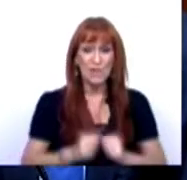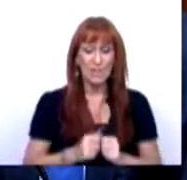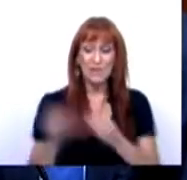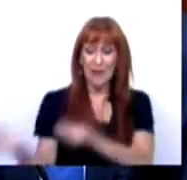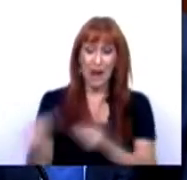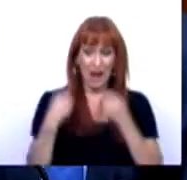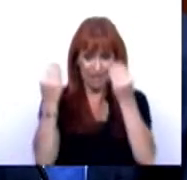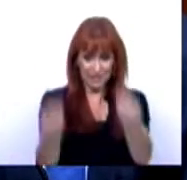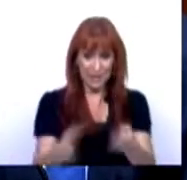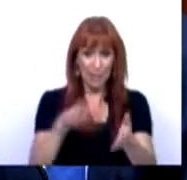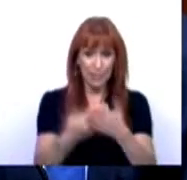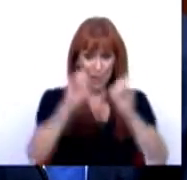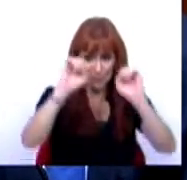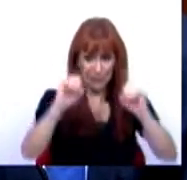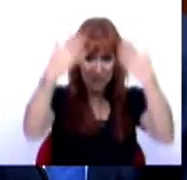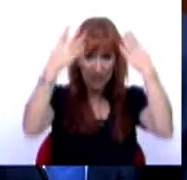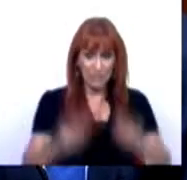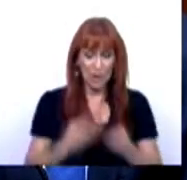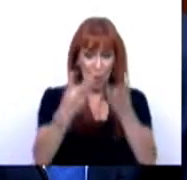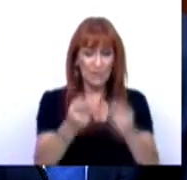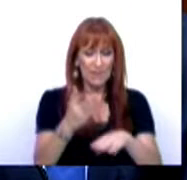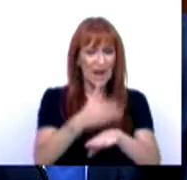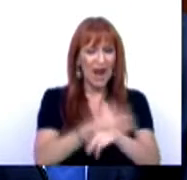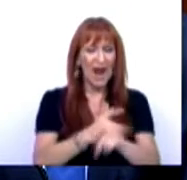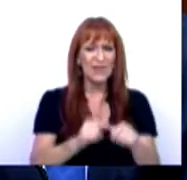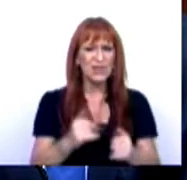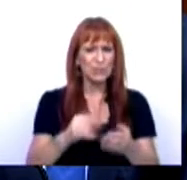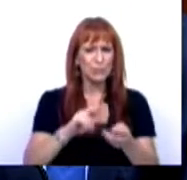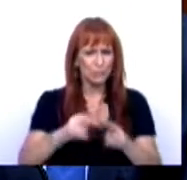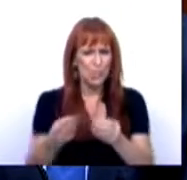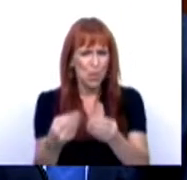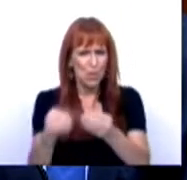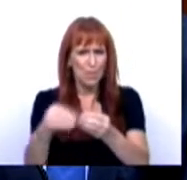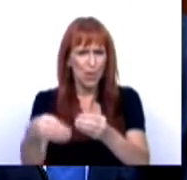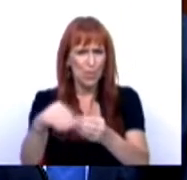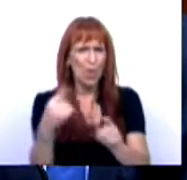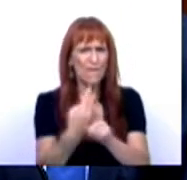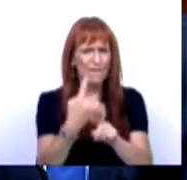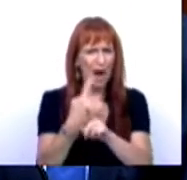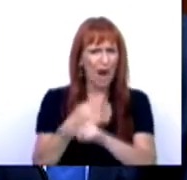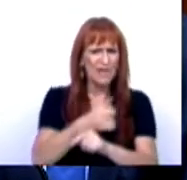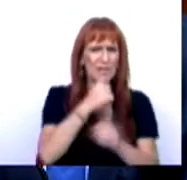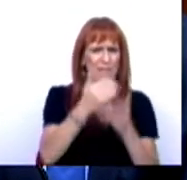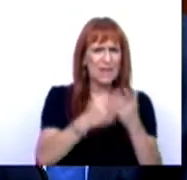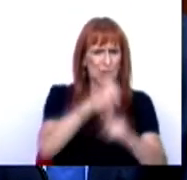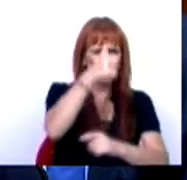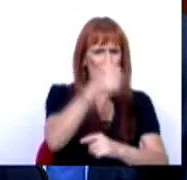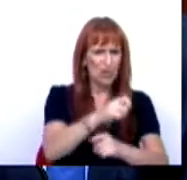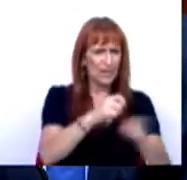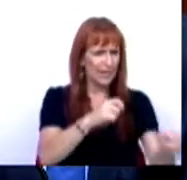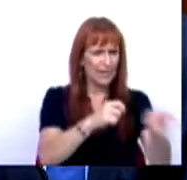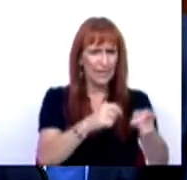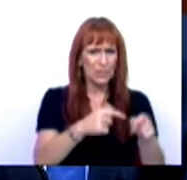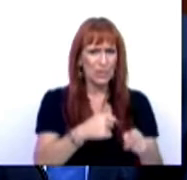apresentámos, a proposta inicial do orçamento, ainda antes das melhorias seguintes, já apresentava um conjunto de medidas que o Bloco de Esquerda